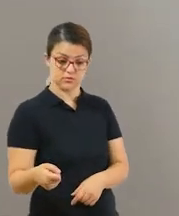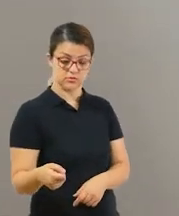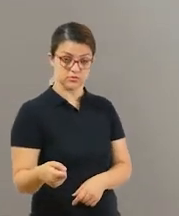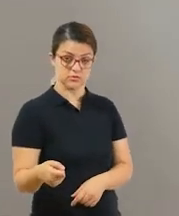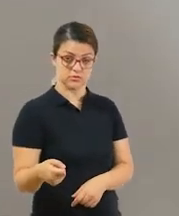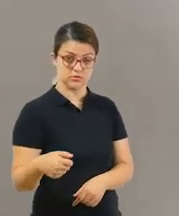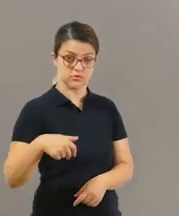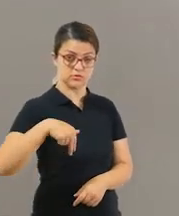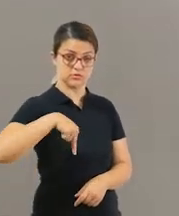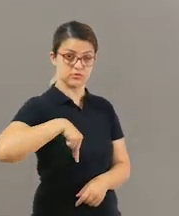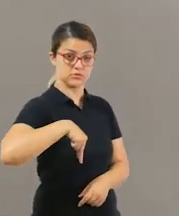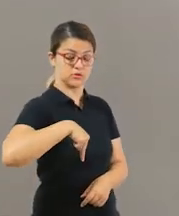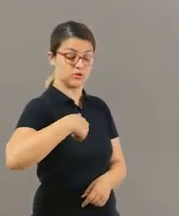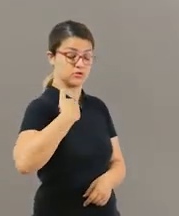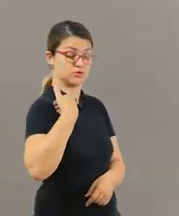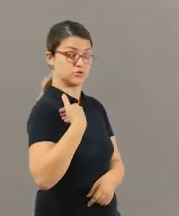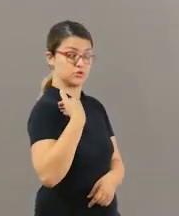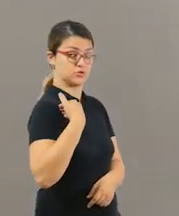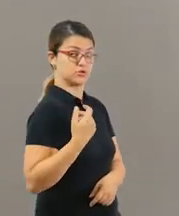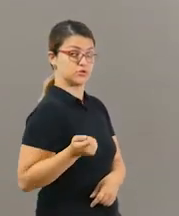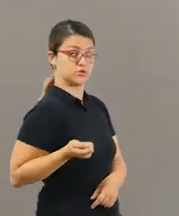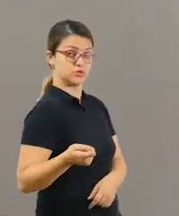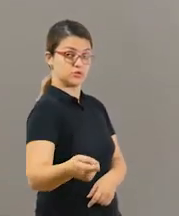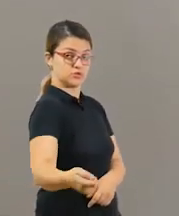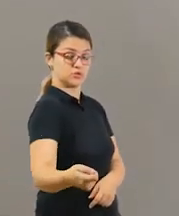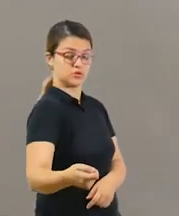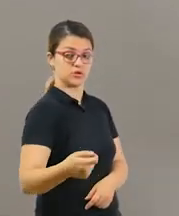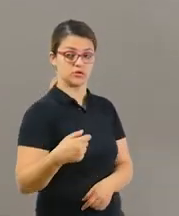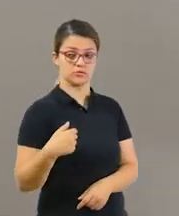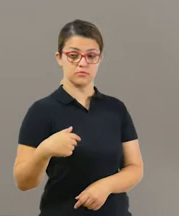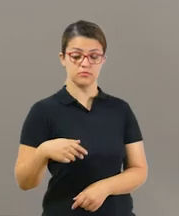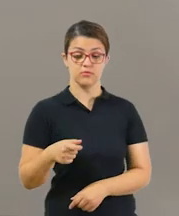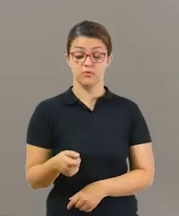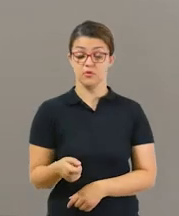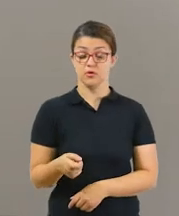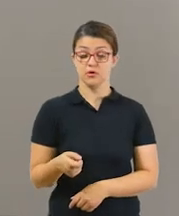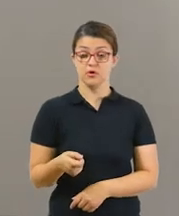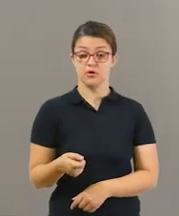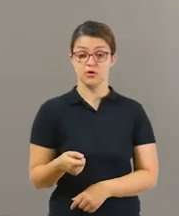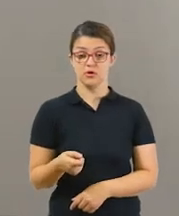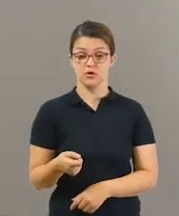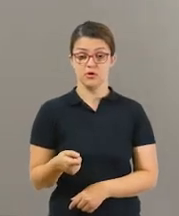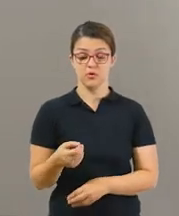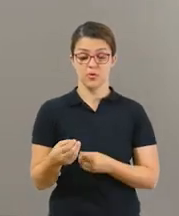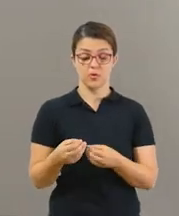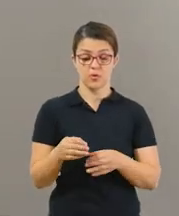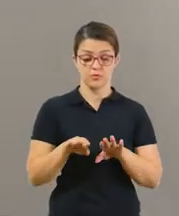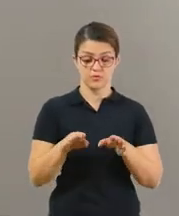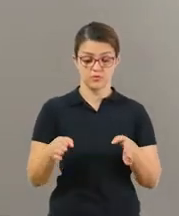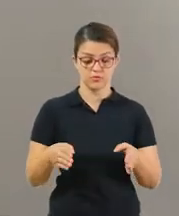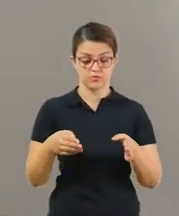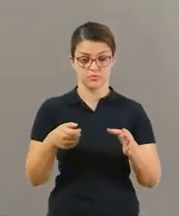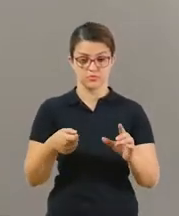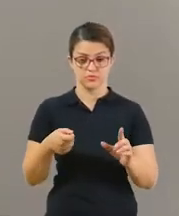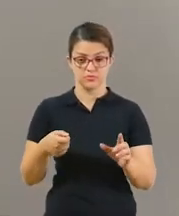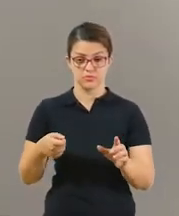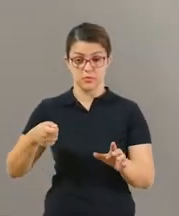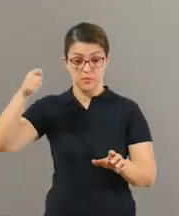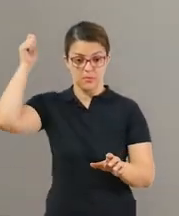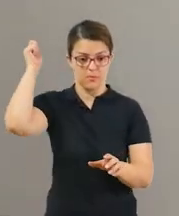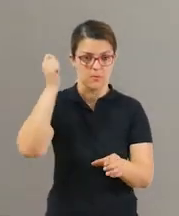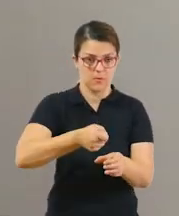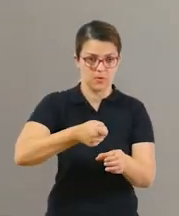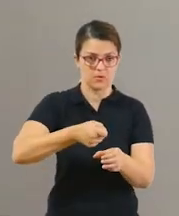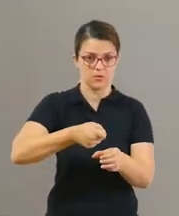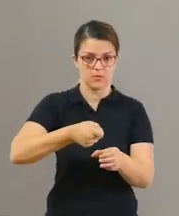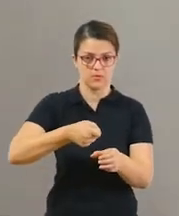de lado, tá bom? Para o objeto. O objeto tem que ficar em uma posição onde ela tem altura para poder derrubar. E como que ela vai derrubar? Ela não pode